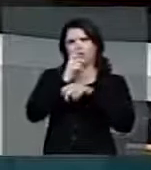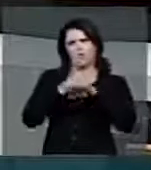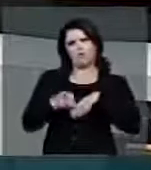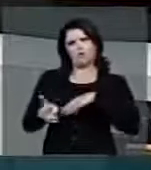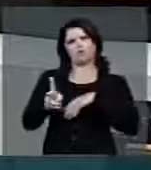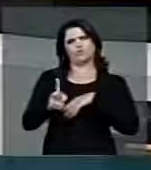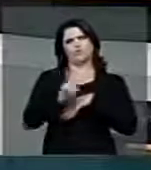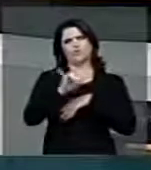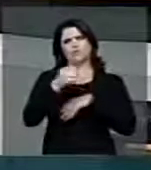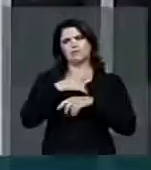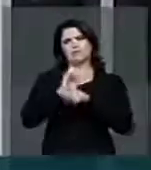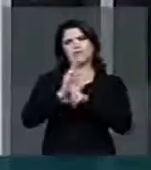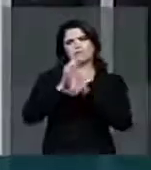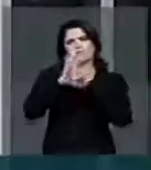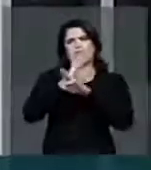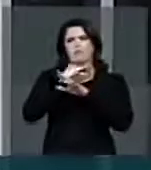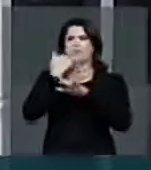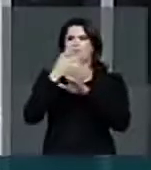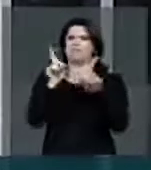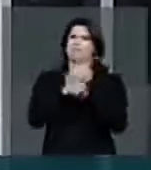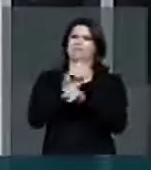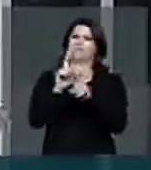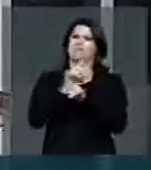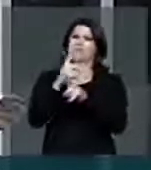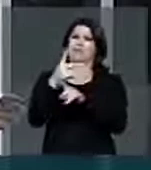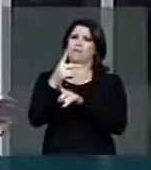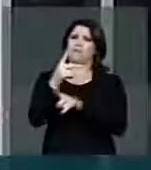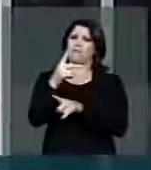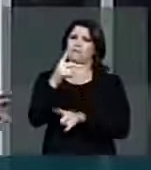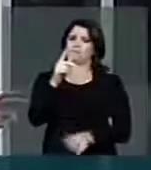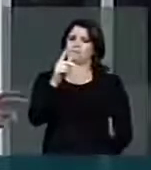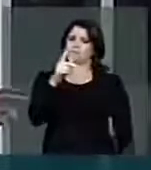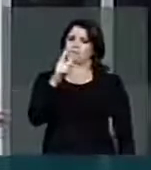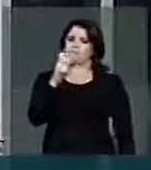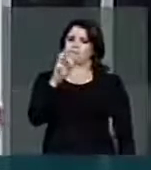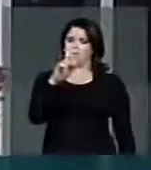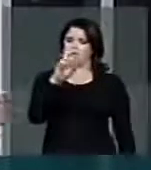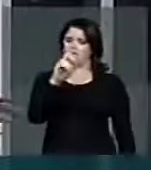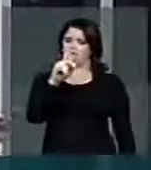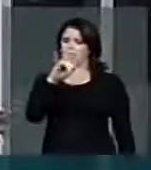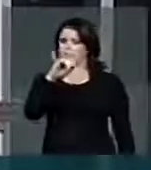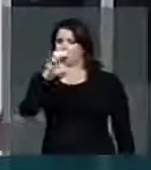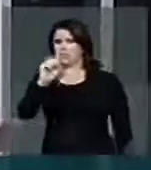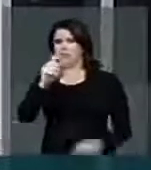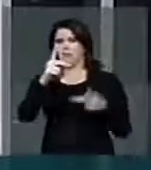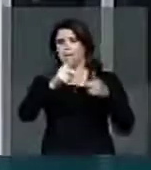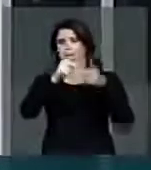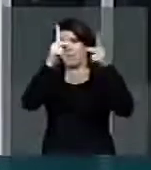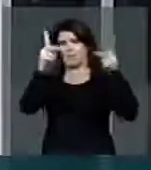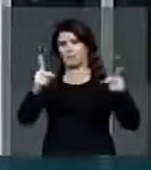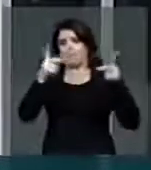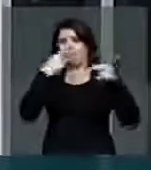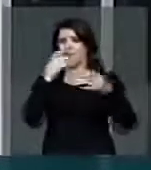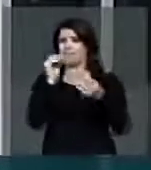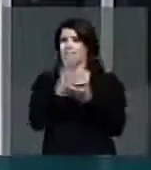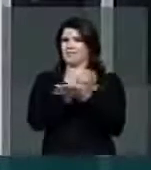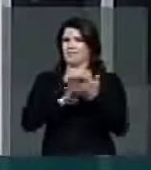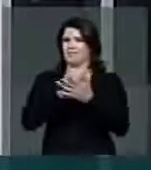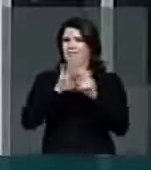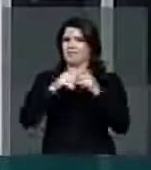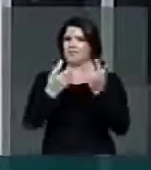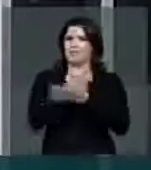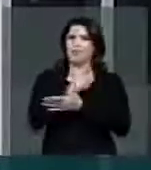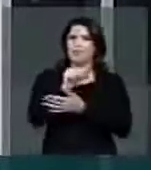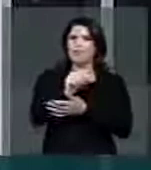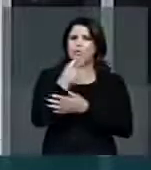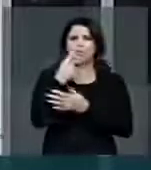que não haja mais mortes em Petrópolis, em outros municípios do estado do Rio de Janeiro, em qualquer município do Brasil. Mas essa questão não